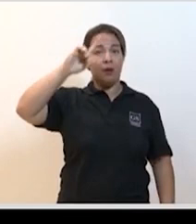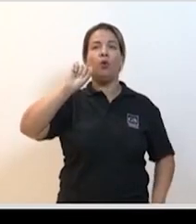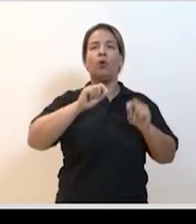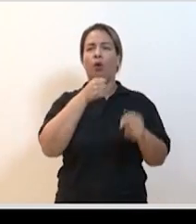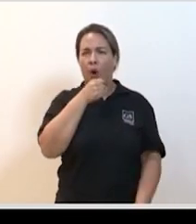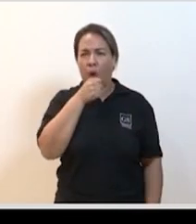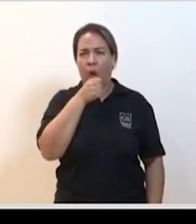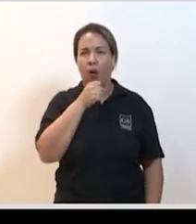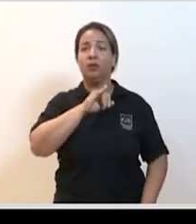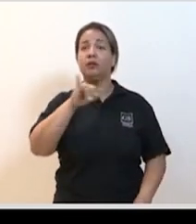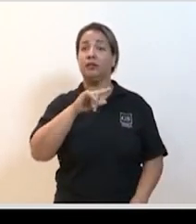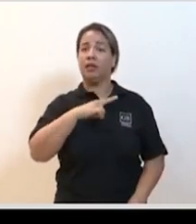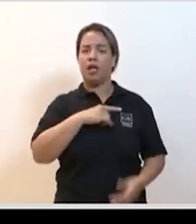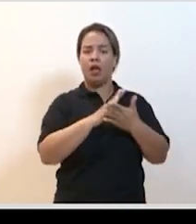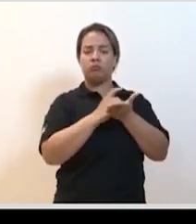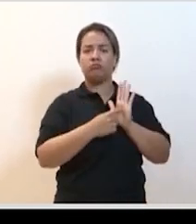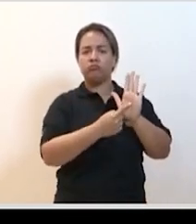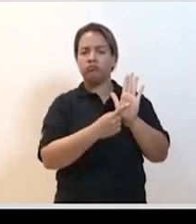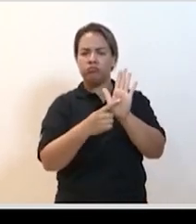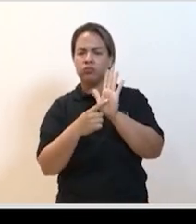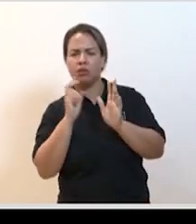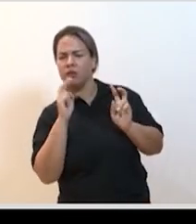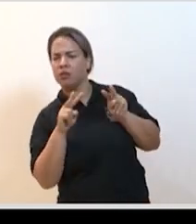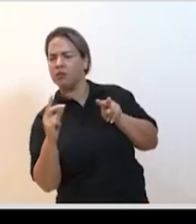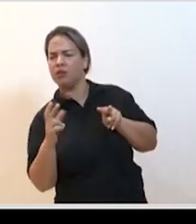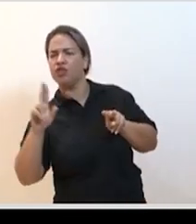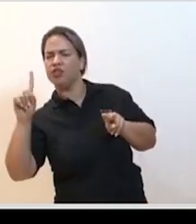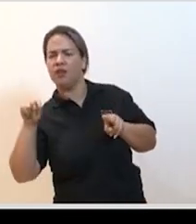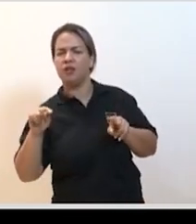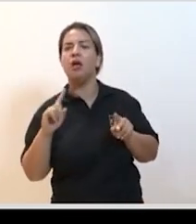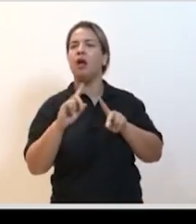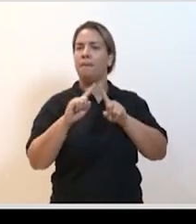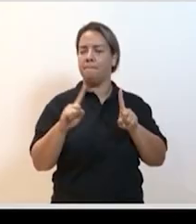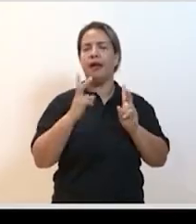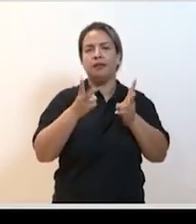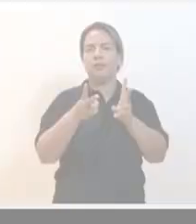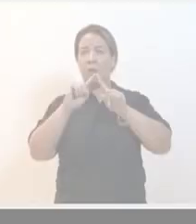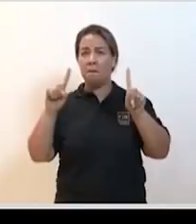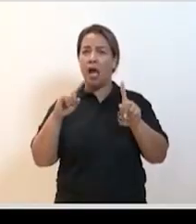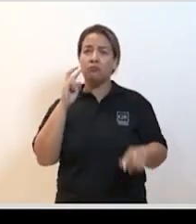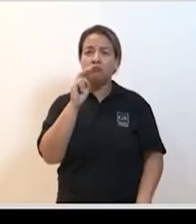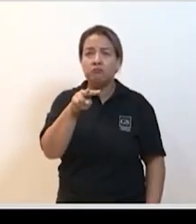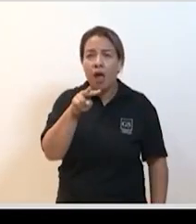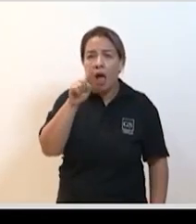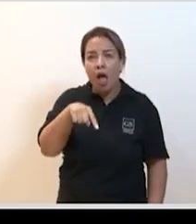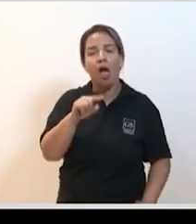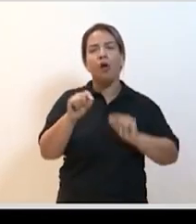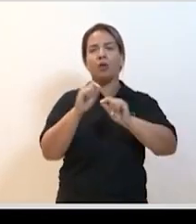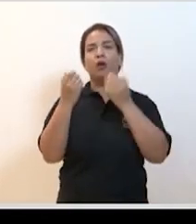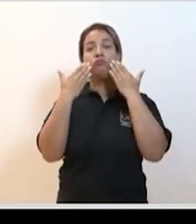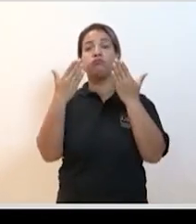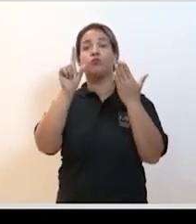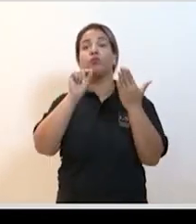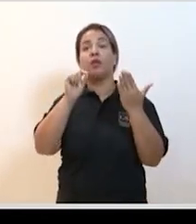Mesmo quando as manifestações atípicas acontecem, um desses sintomas costuma aparecer. Pode passar o próximo, favor? Na apresentação do